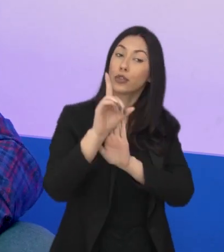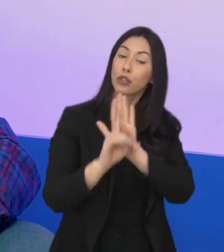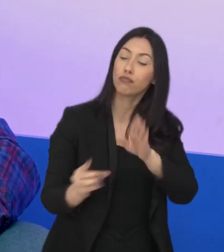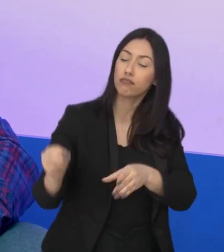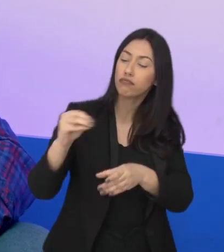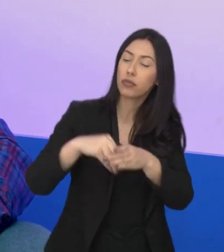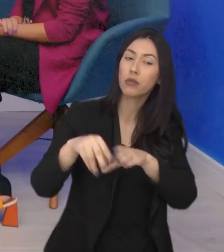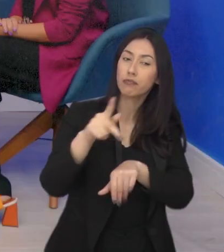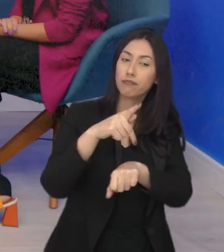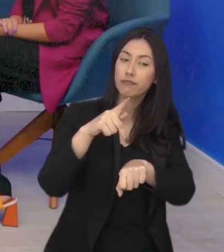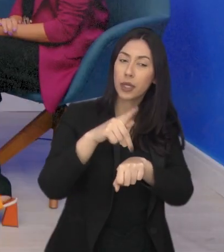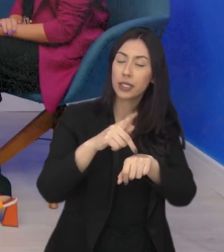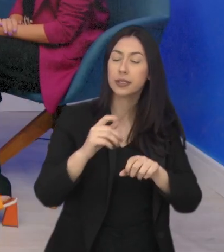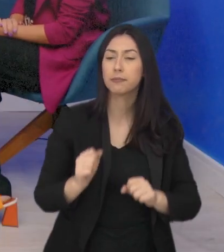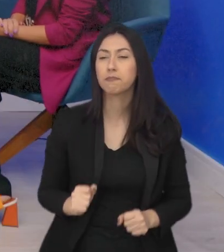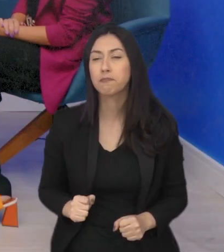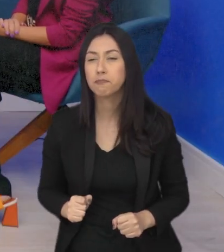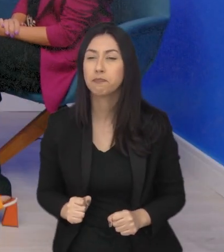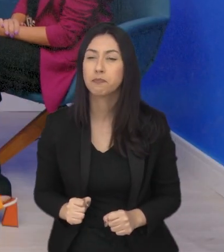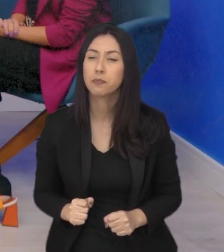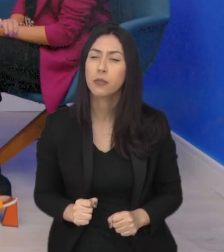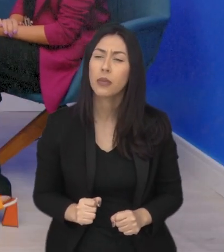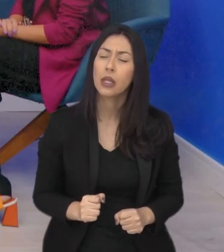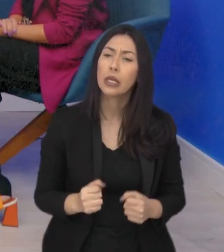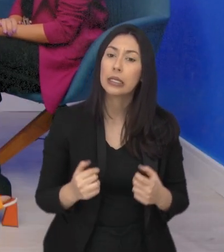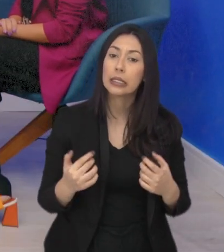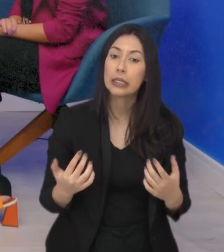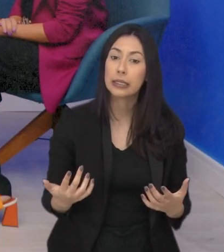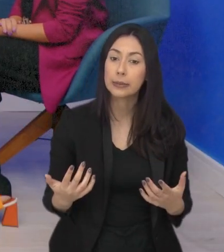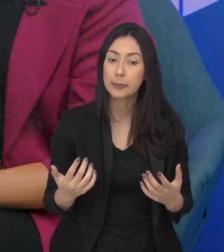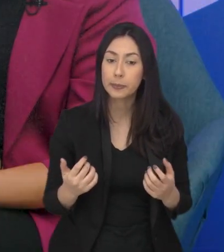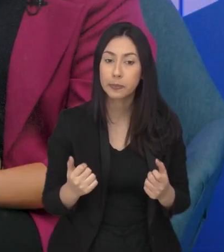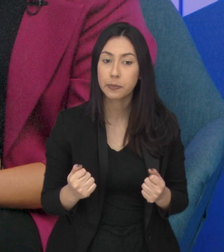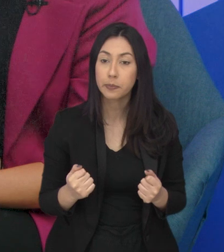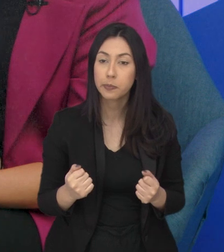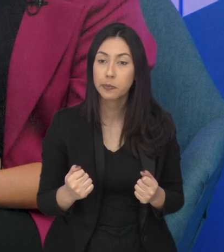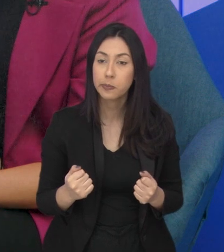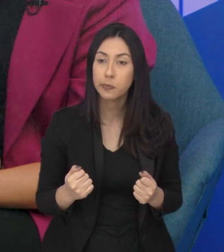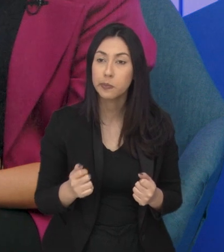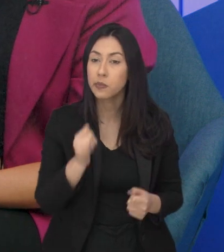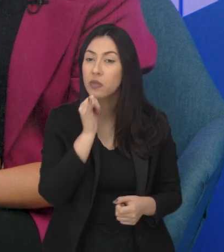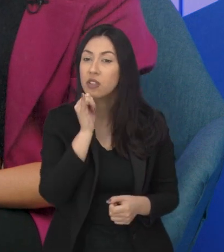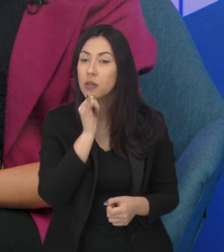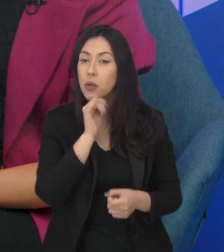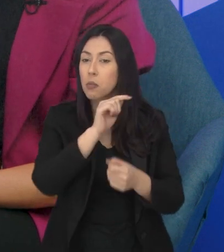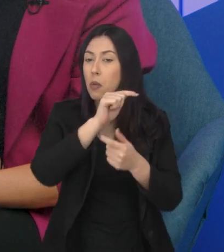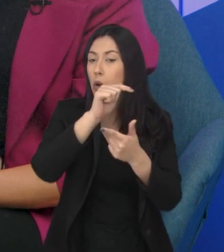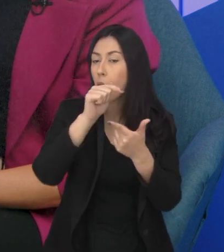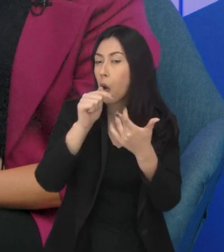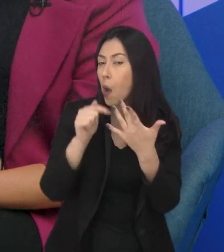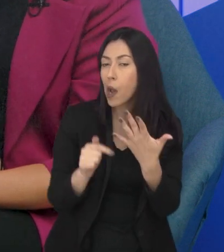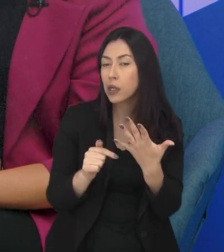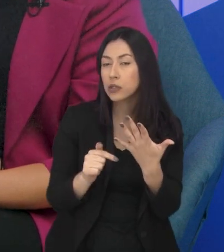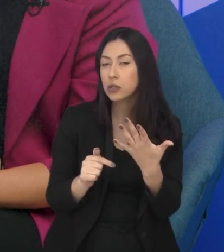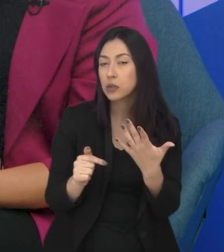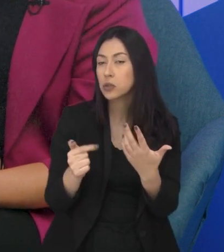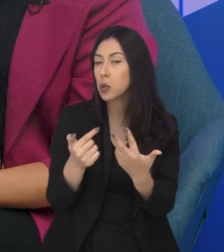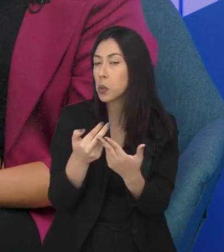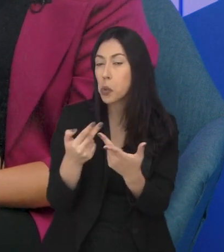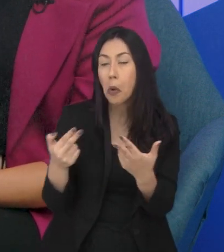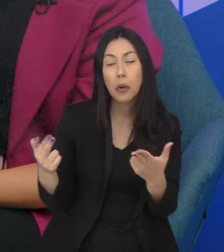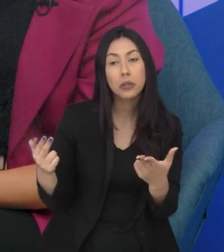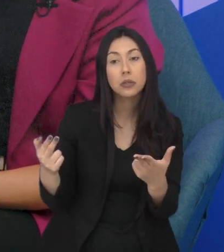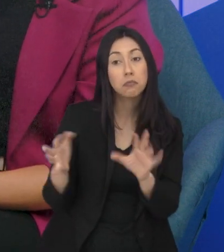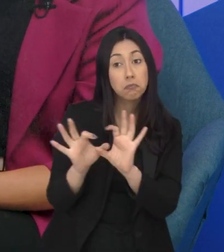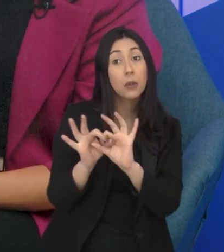âmbito nacional. E, Cristiane, por exemplo, são várias situações diferentes que levam uma pessoa